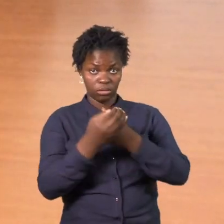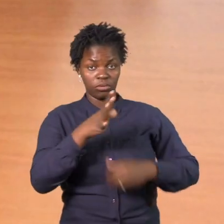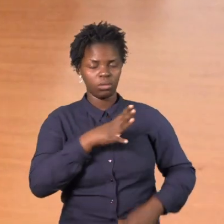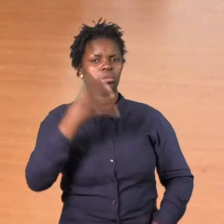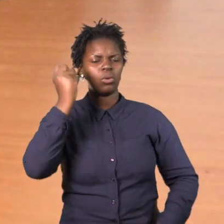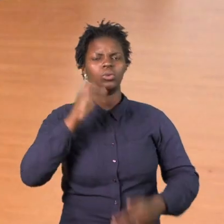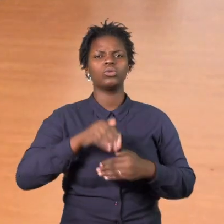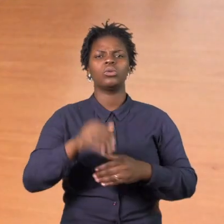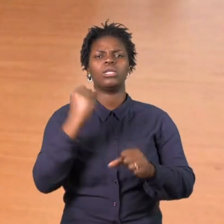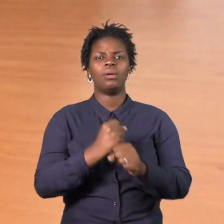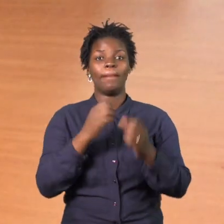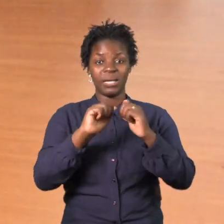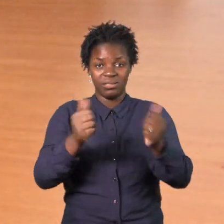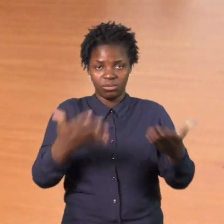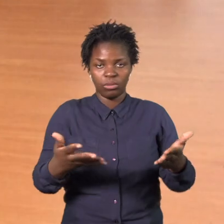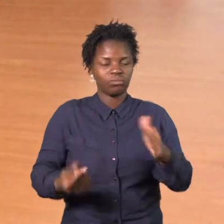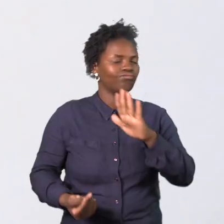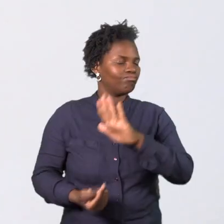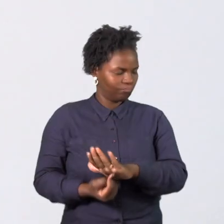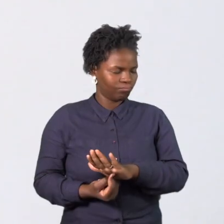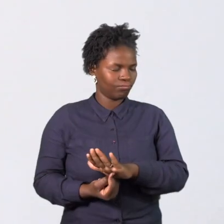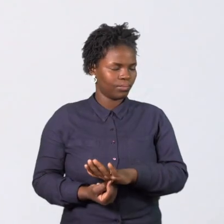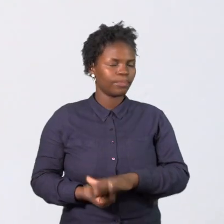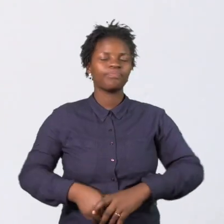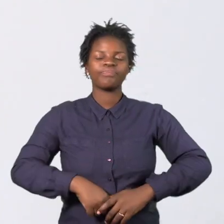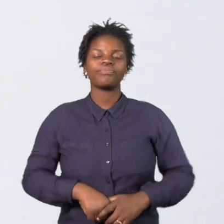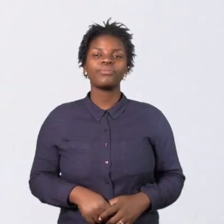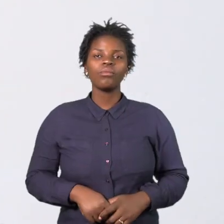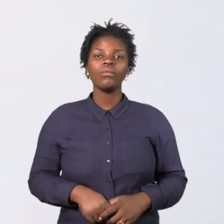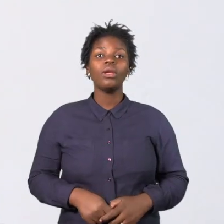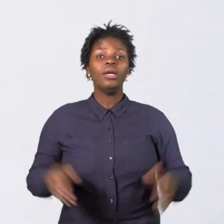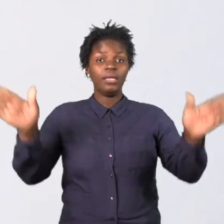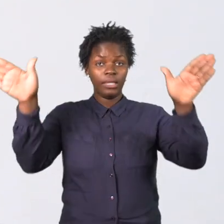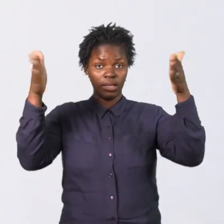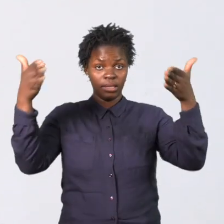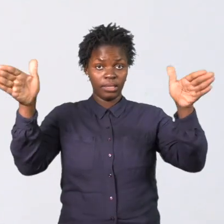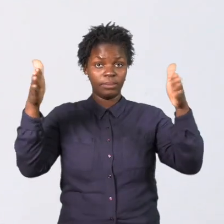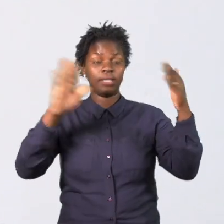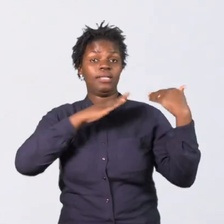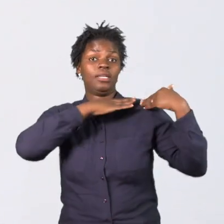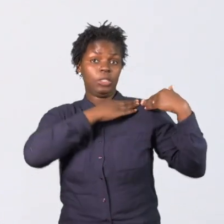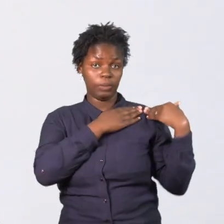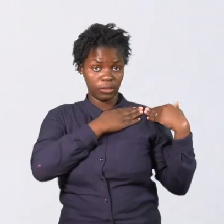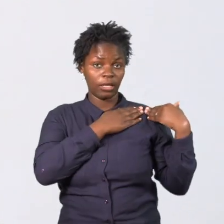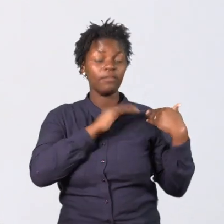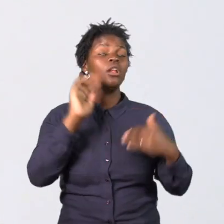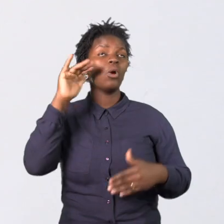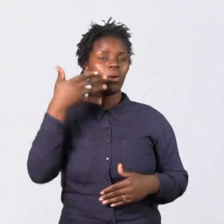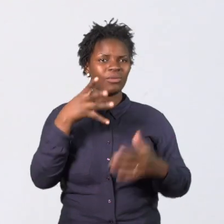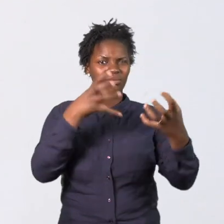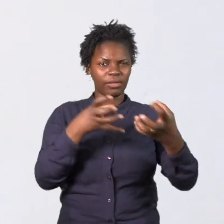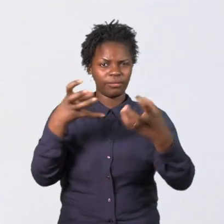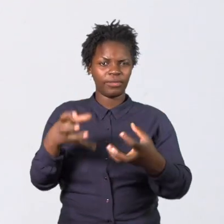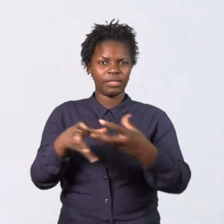de dar a conhecer os riscos do trabalho ao colaborador, que é do empregador. Portanto, o